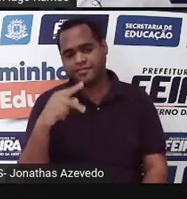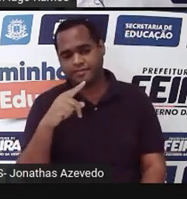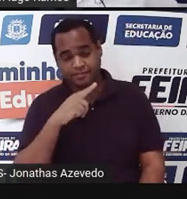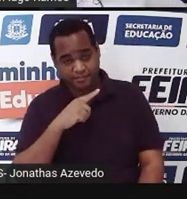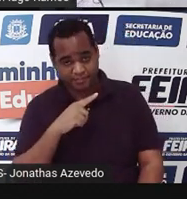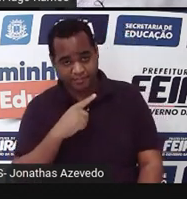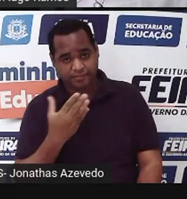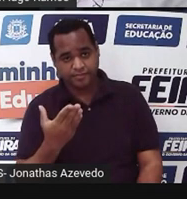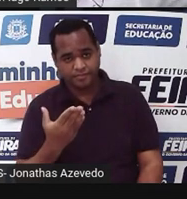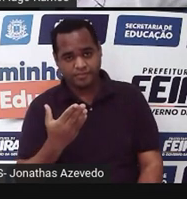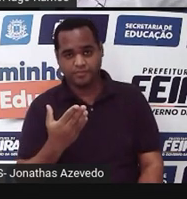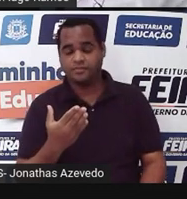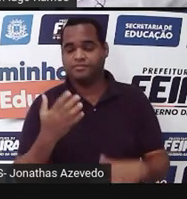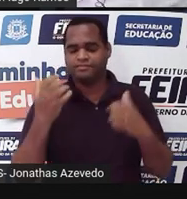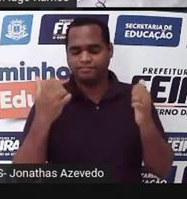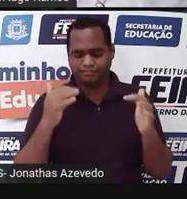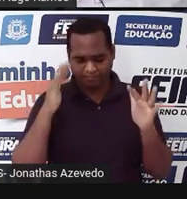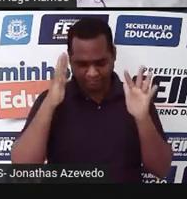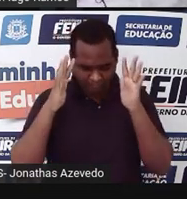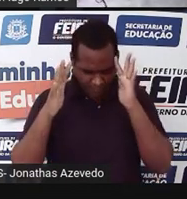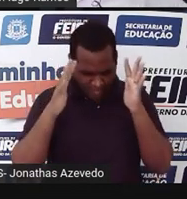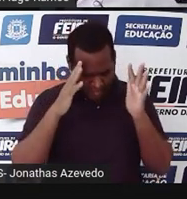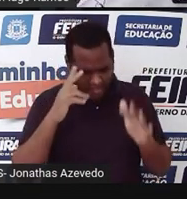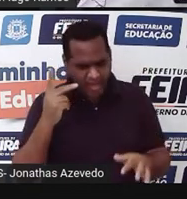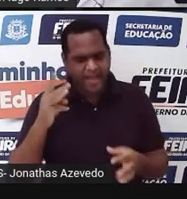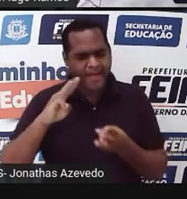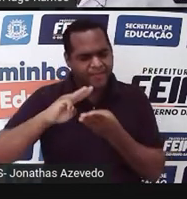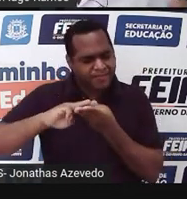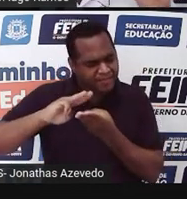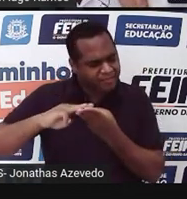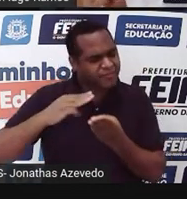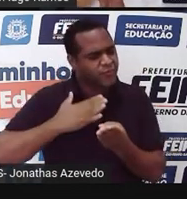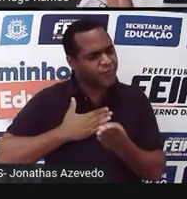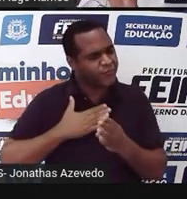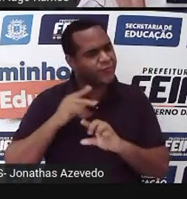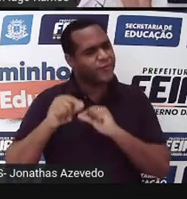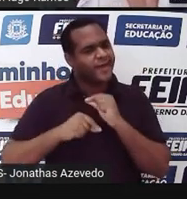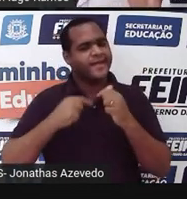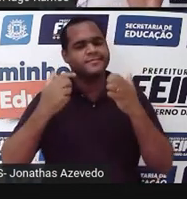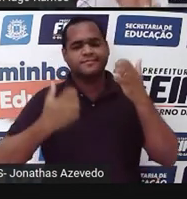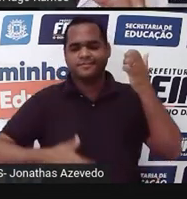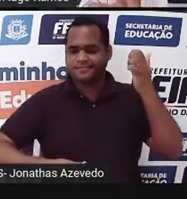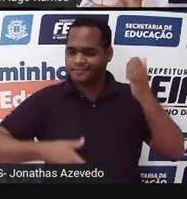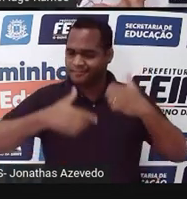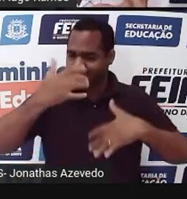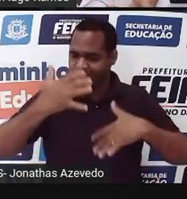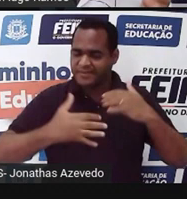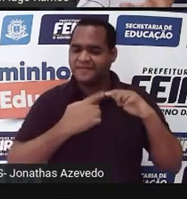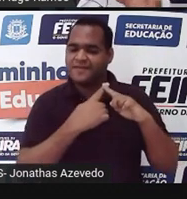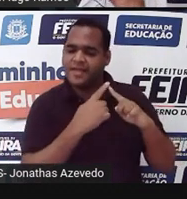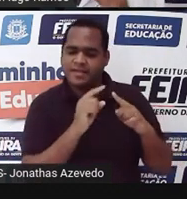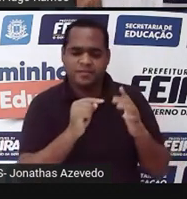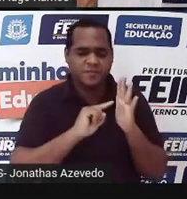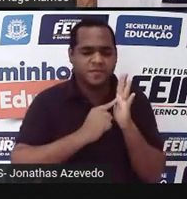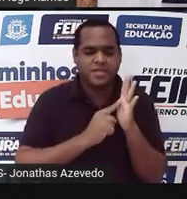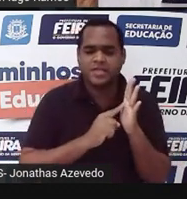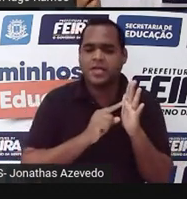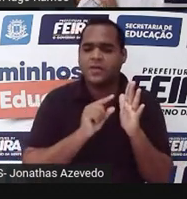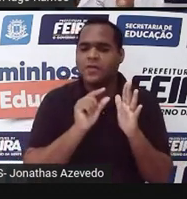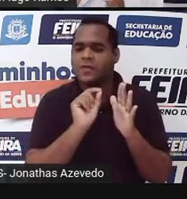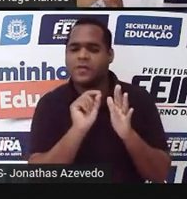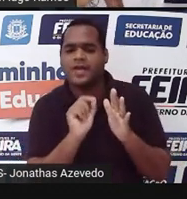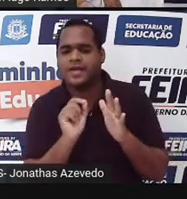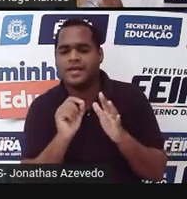vai vir na sua memória lembranças de momentos da aula, pra você escolher o que você mais gostou.